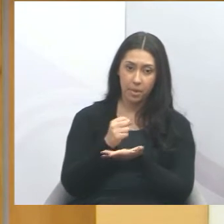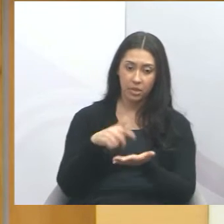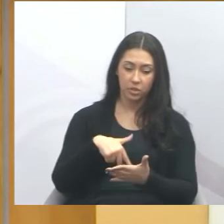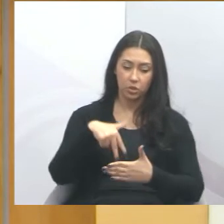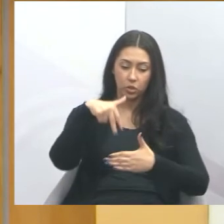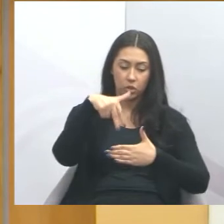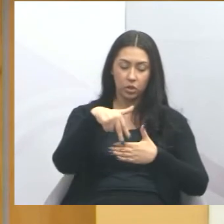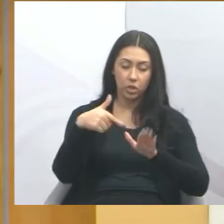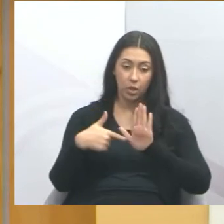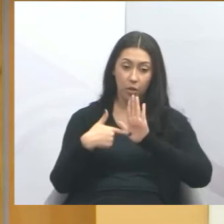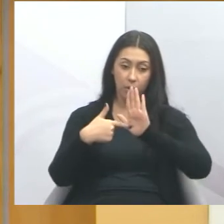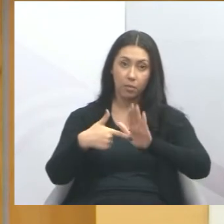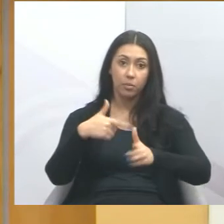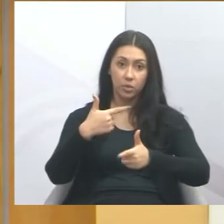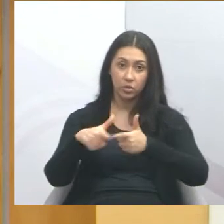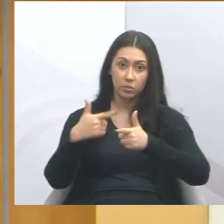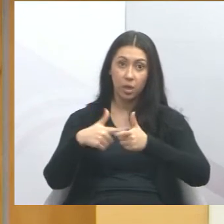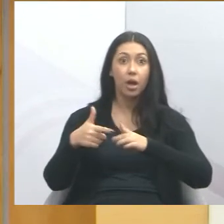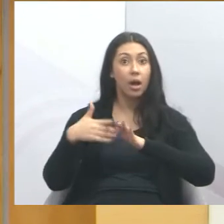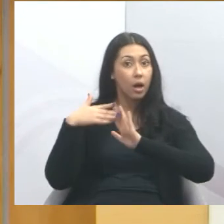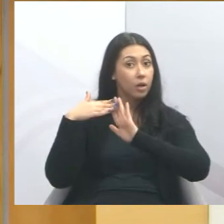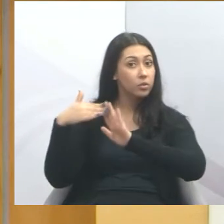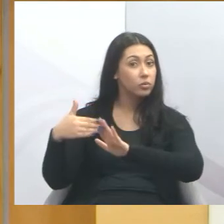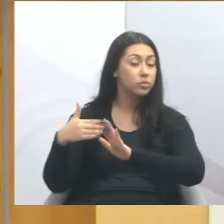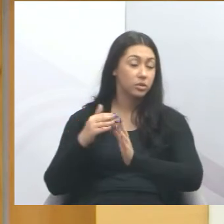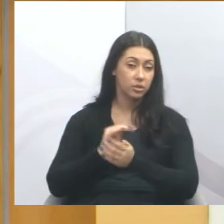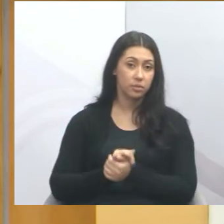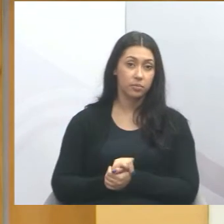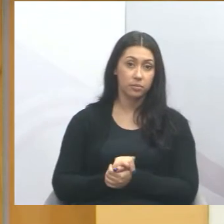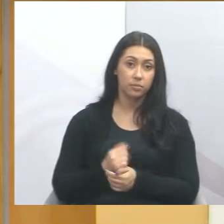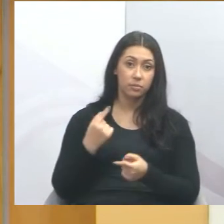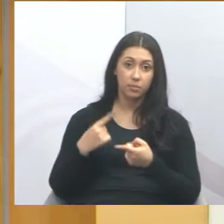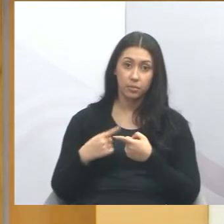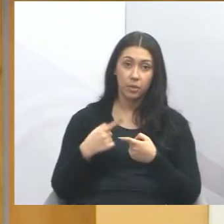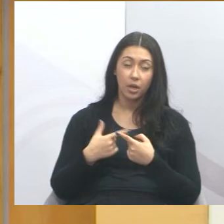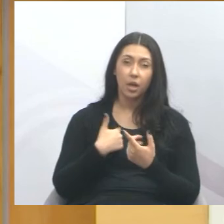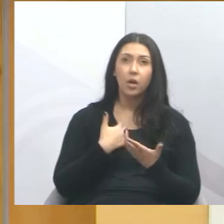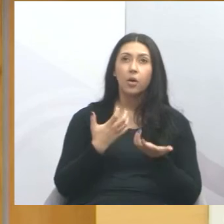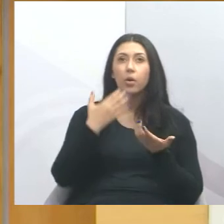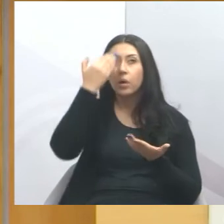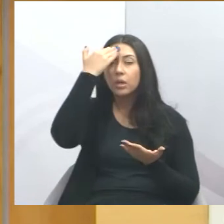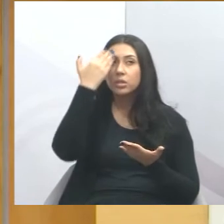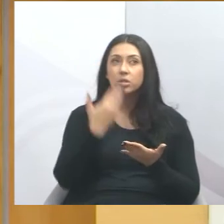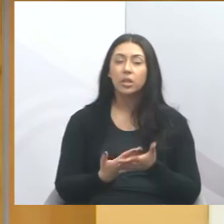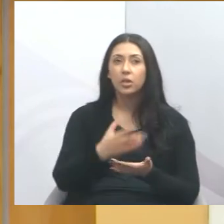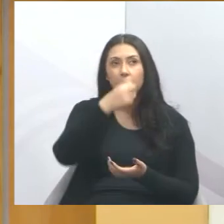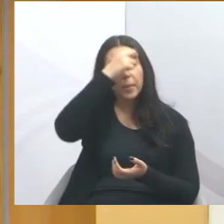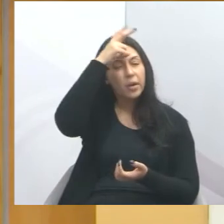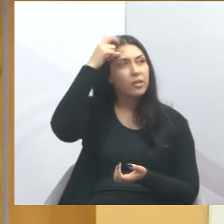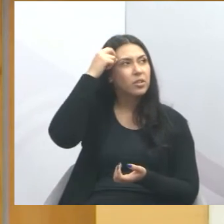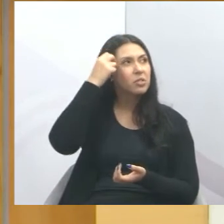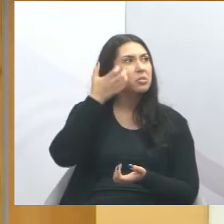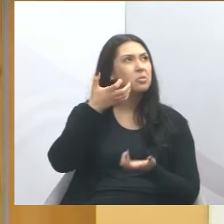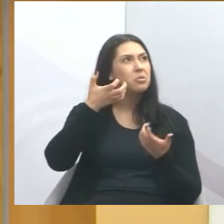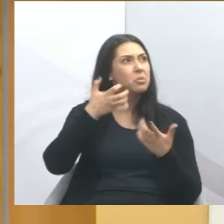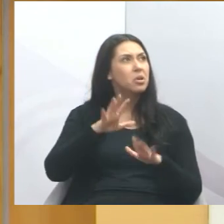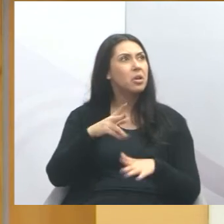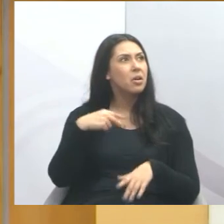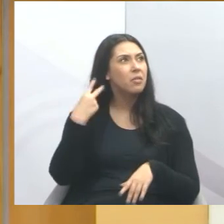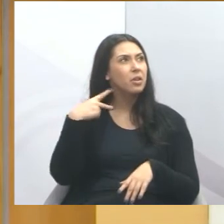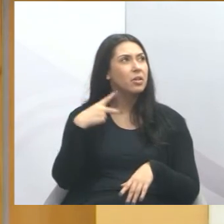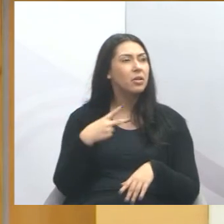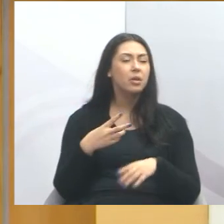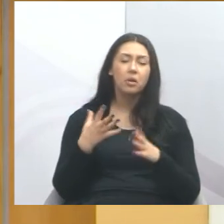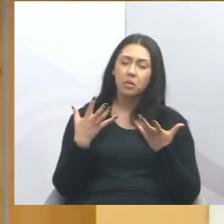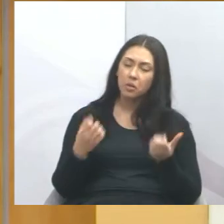e coloca os problemas na cidade, ajuda o prefeito, porque eu quero crer, que o prefeito não quer vereador, que fique concordando